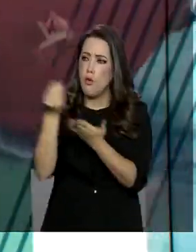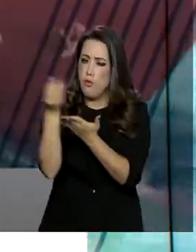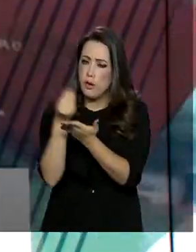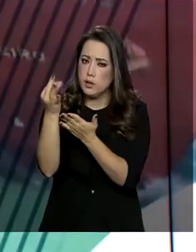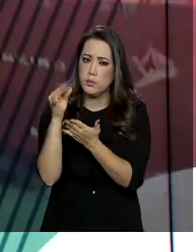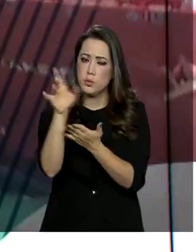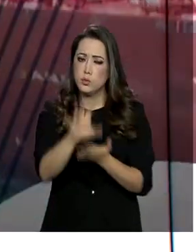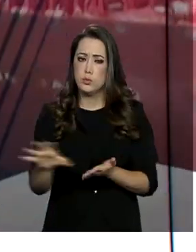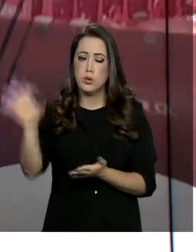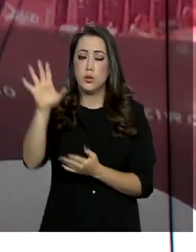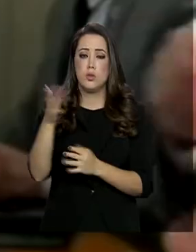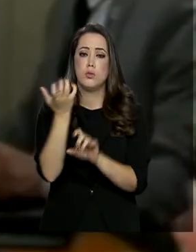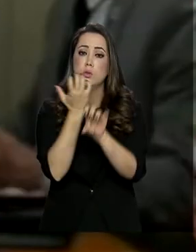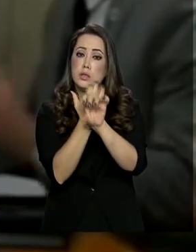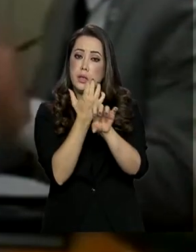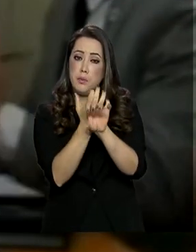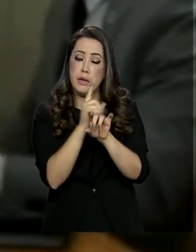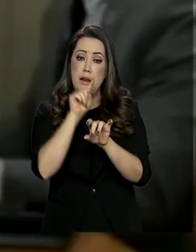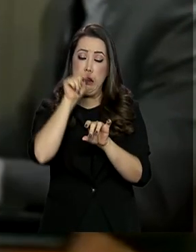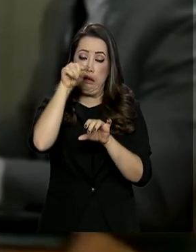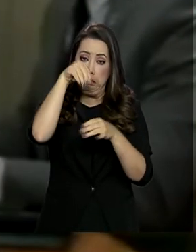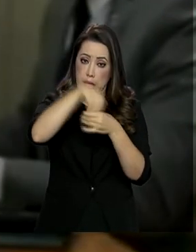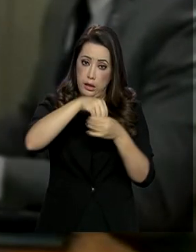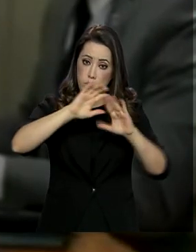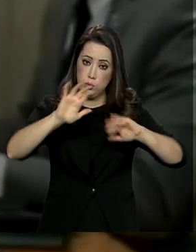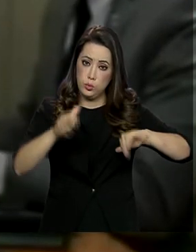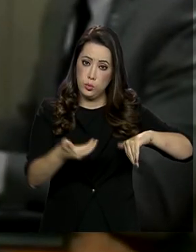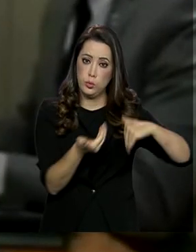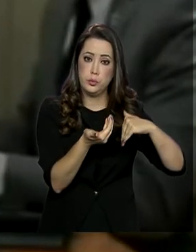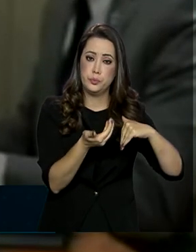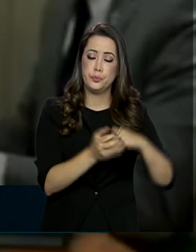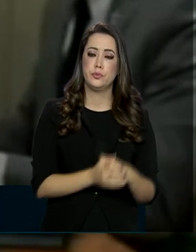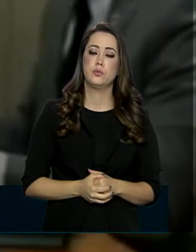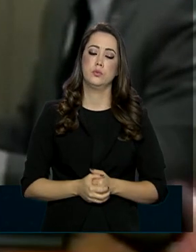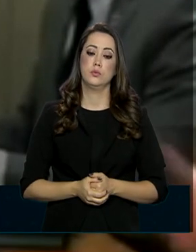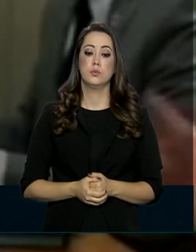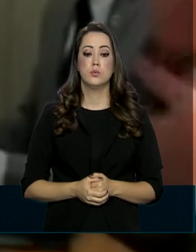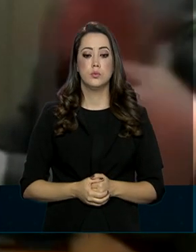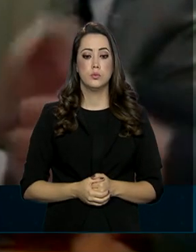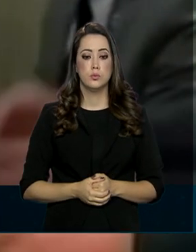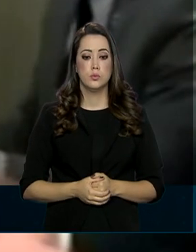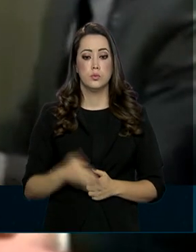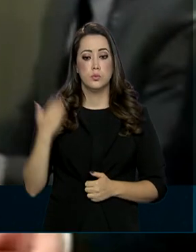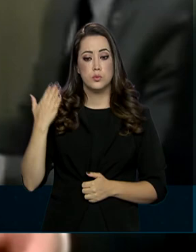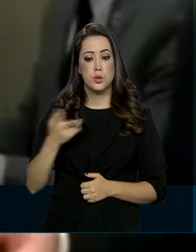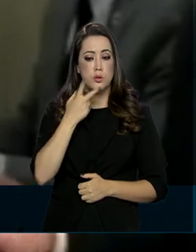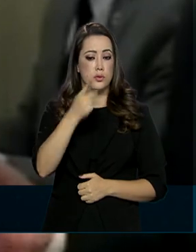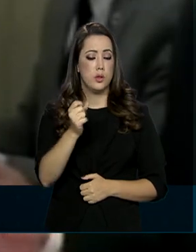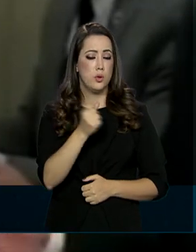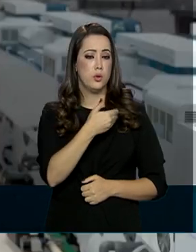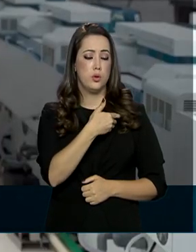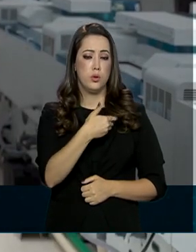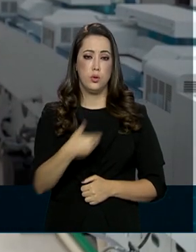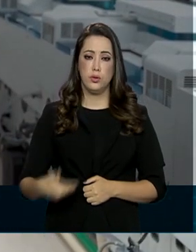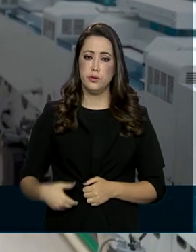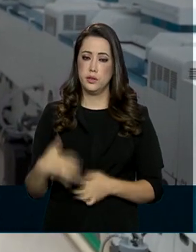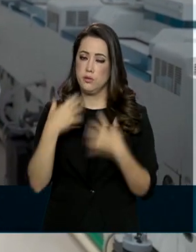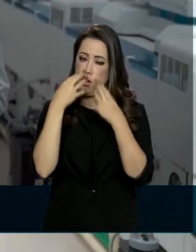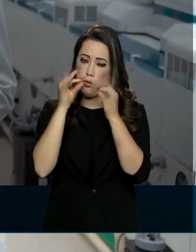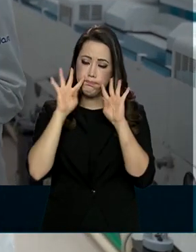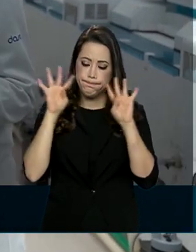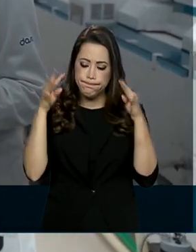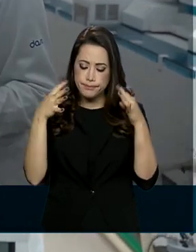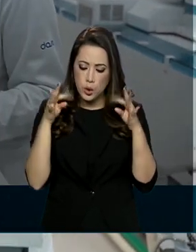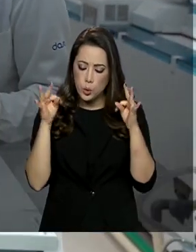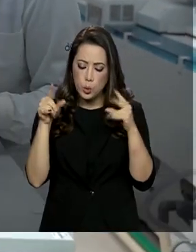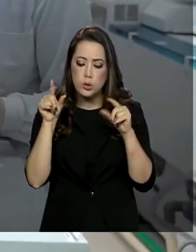no Congresso. Sobre a vacina, Eduardo Pazuello afirmou que o ministério está atento a todas as opções. Disse ainda